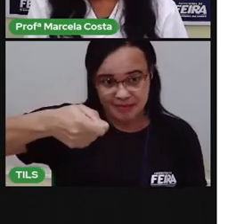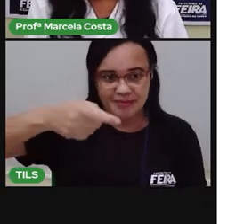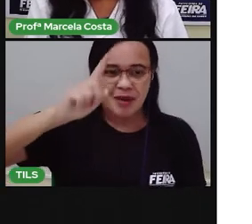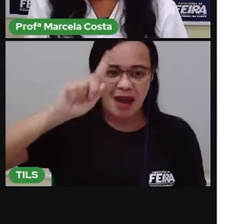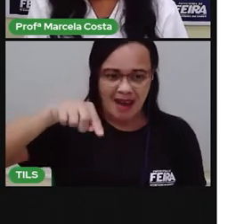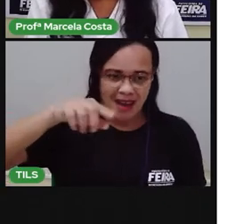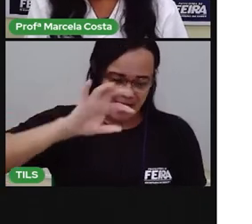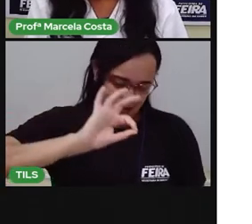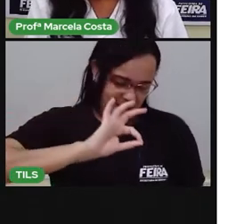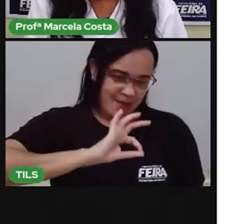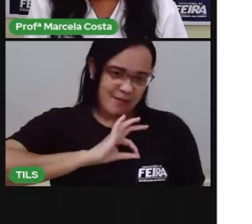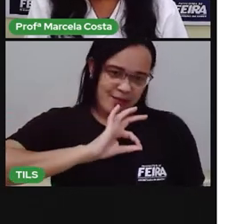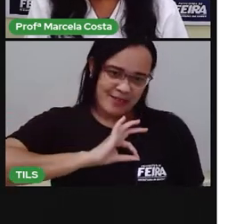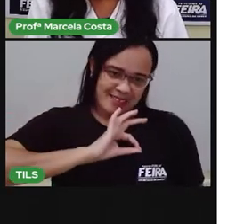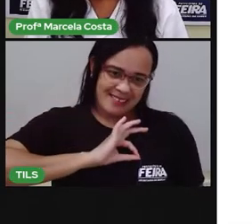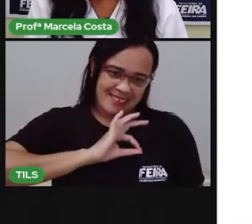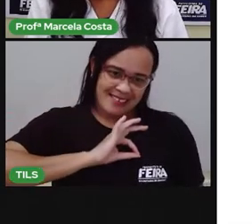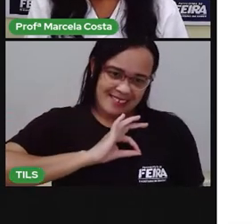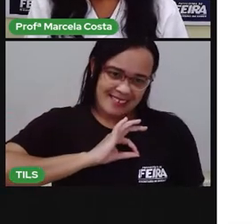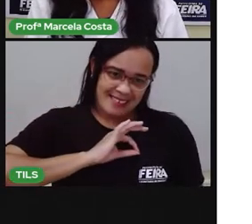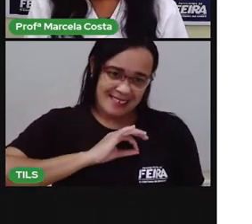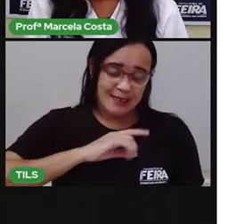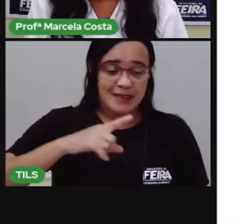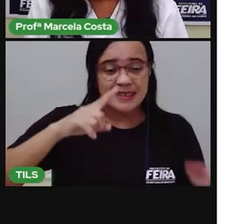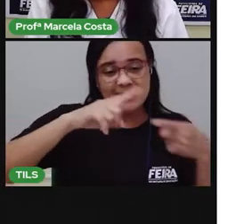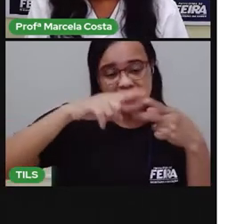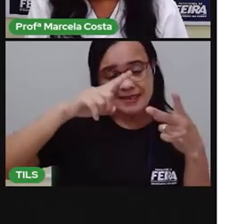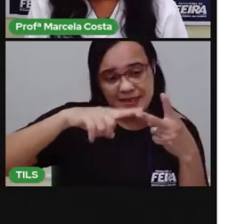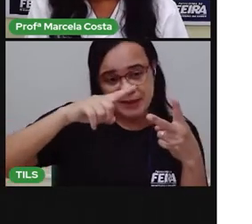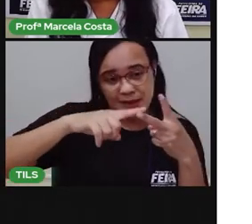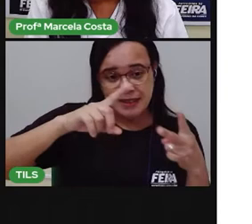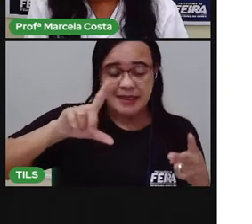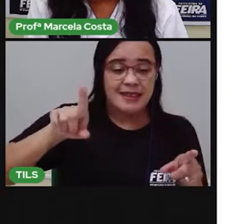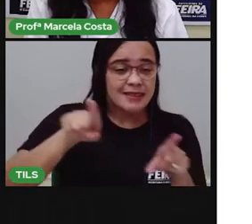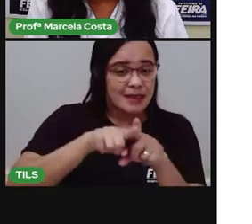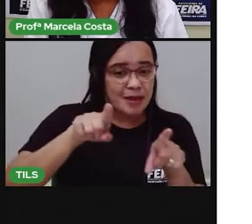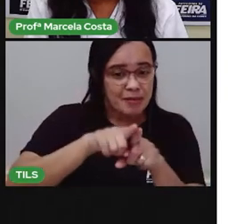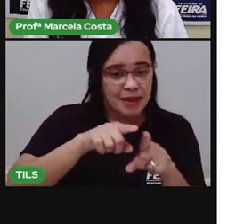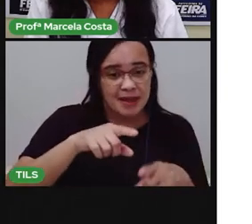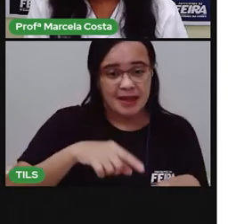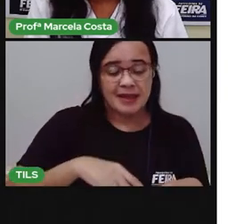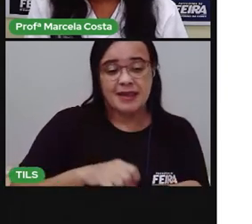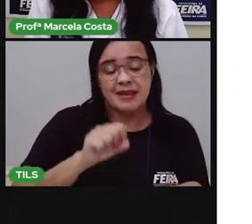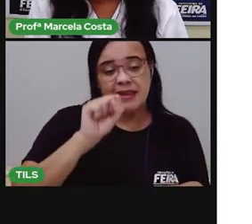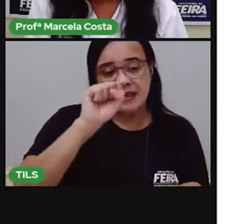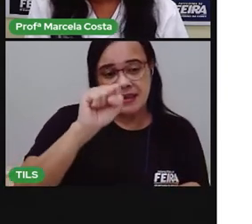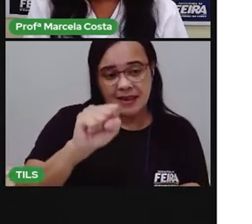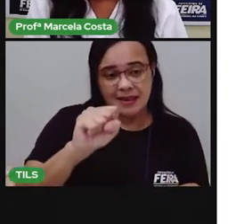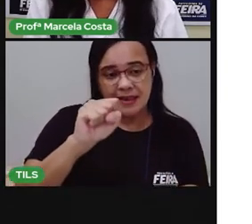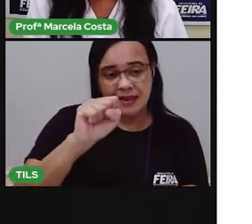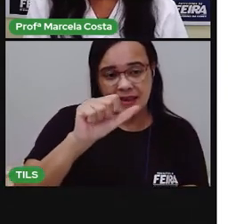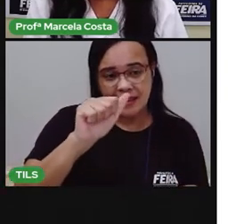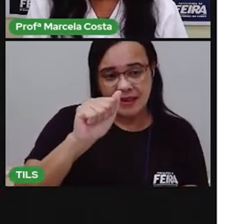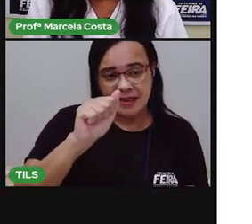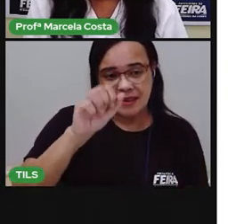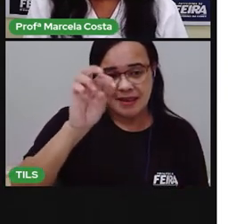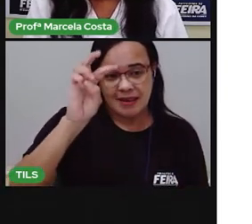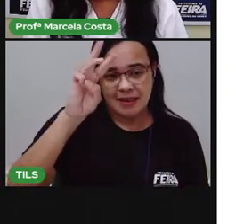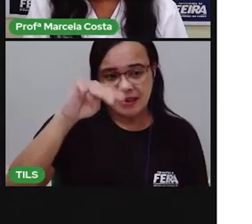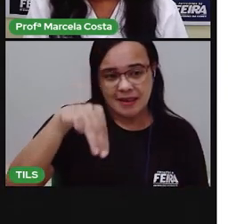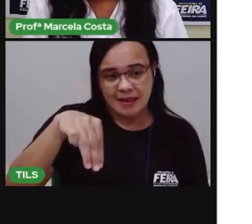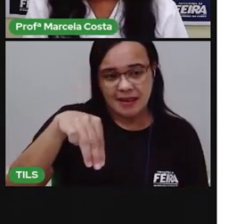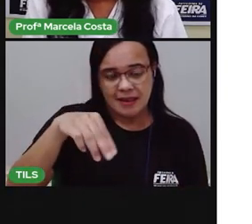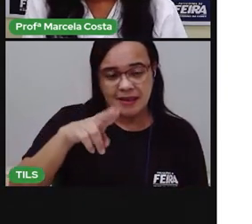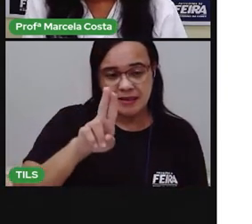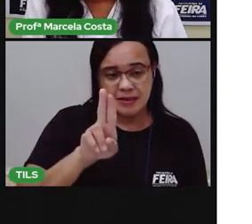Você pode ligar também para o pronto-socorro, né? O atendimento do SAMU, ligando para o